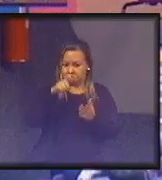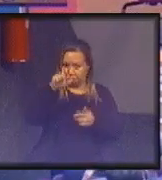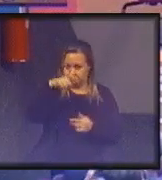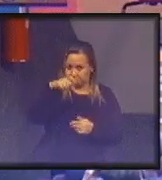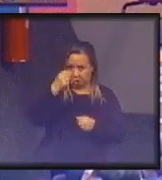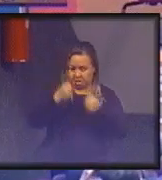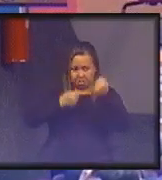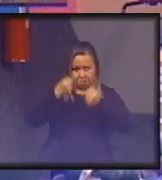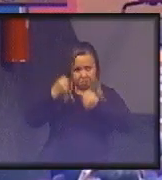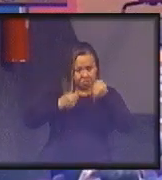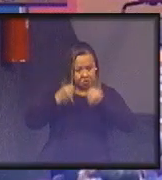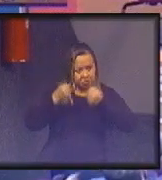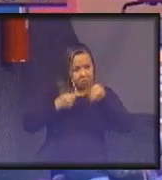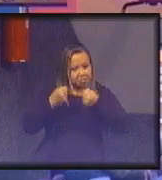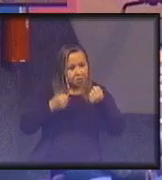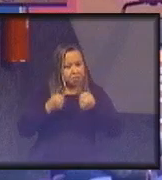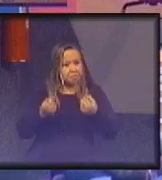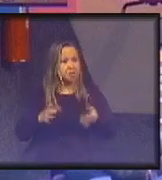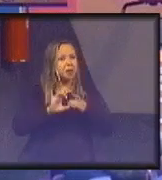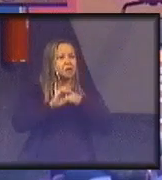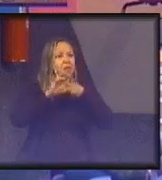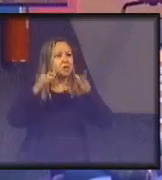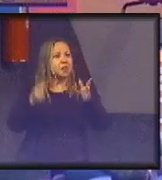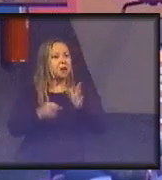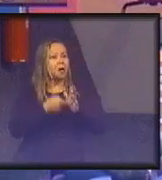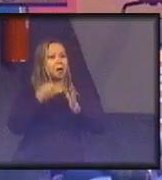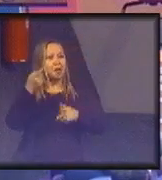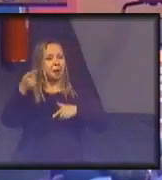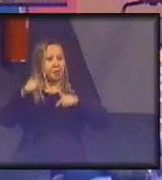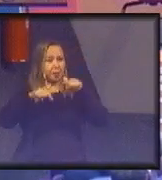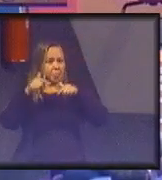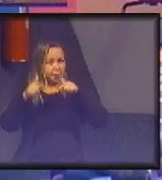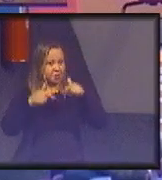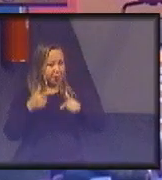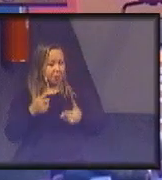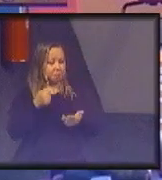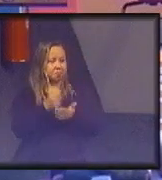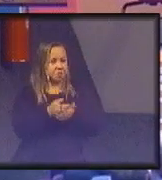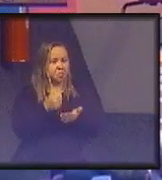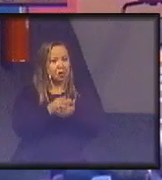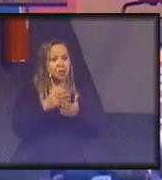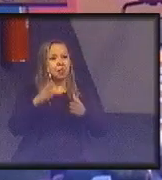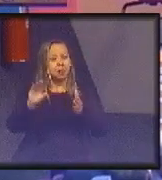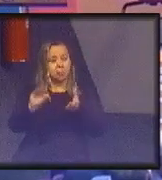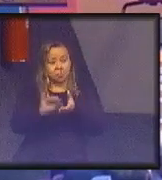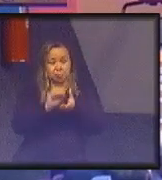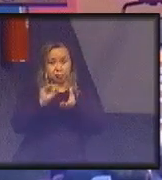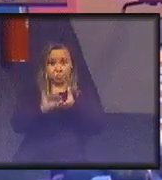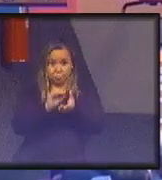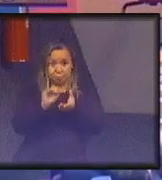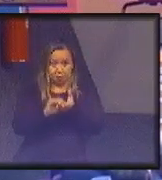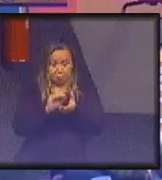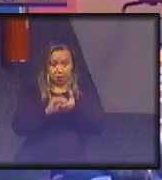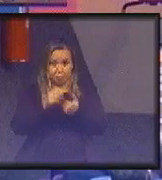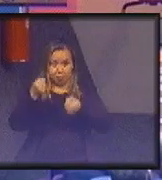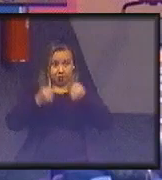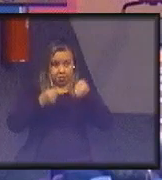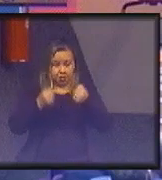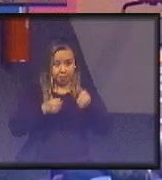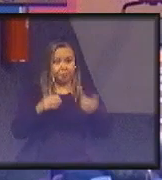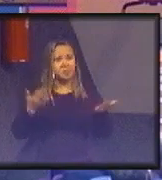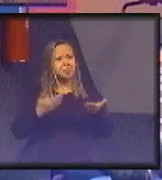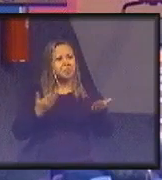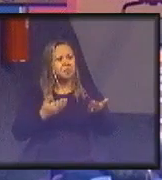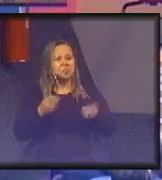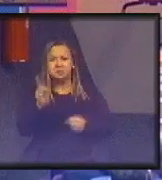Quem não ganhava carro, o primeiro emprego, fazia uma economia para comprar carro. Hoje, os meninos não tiram carta ou não